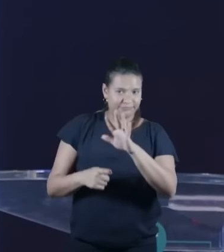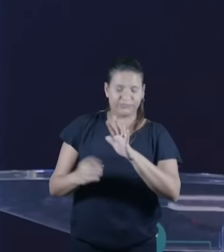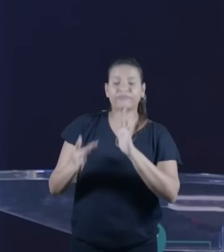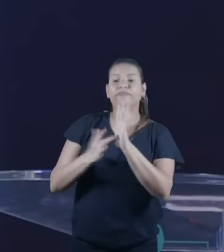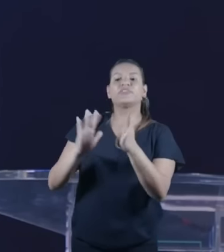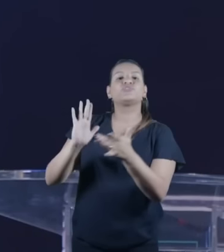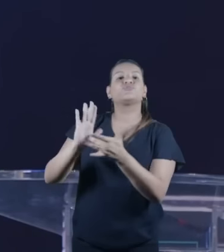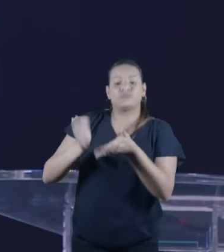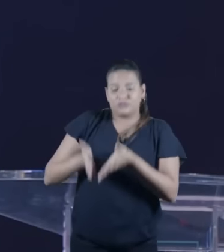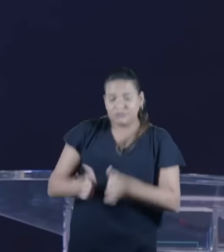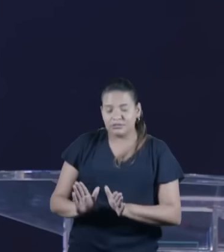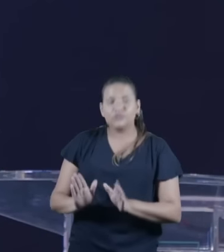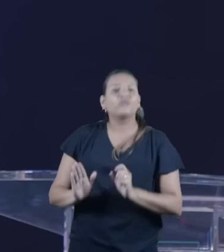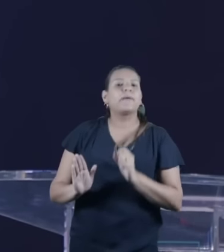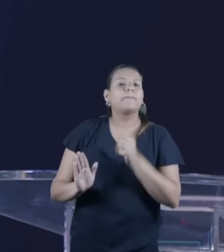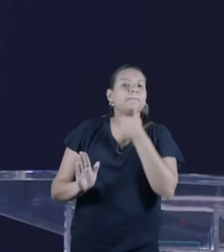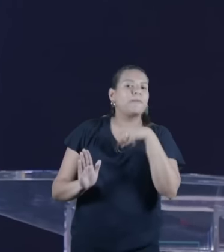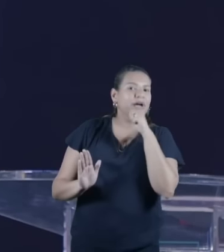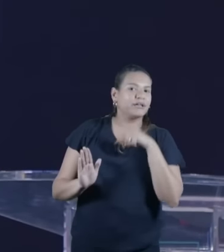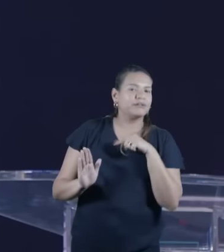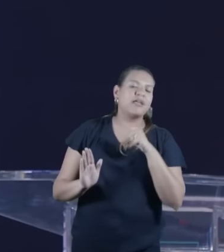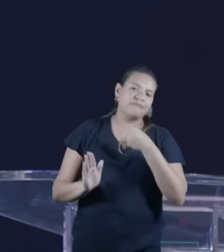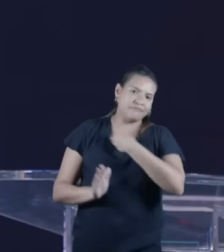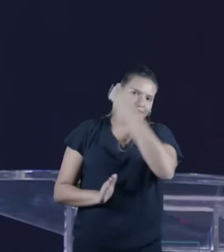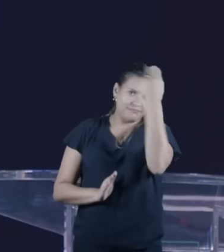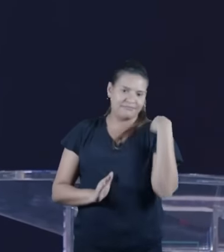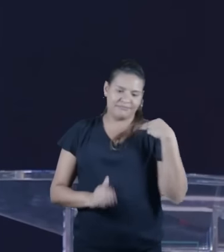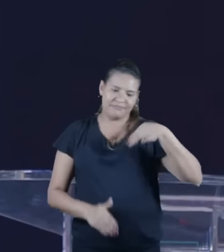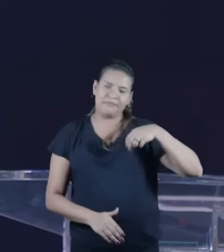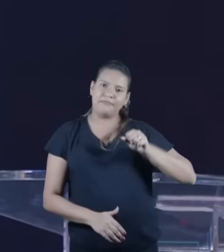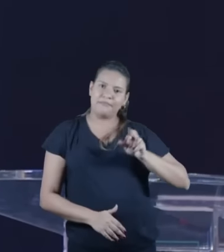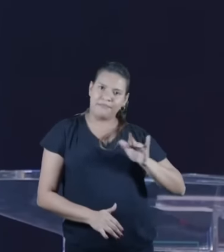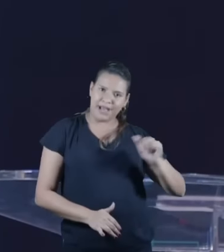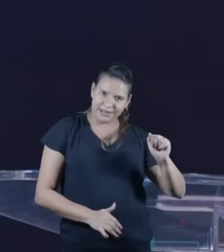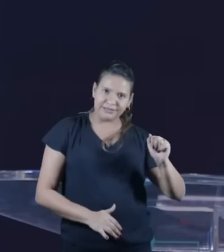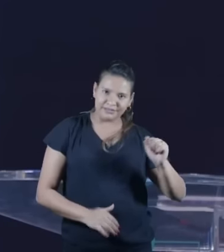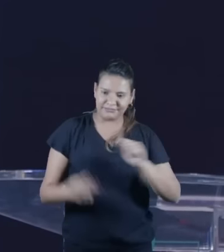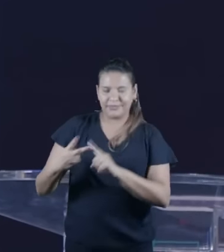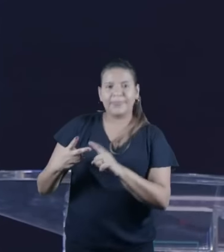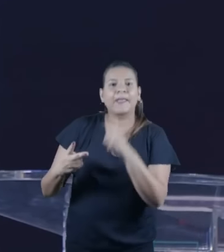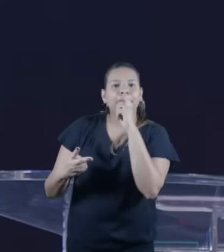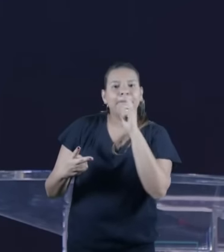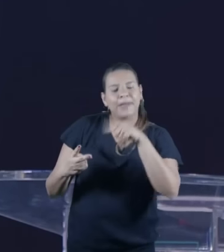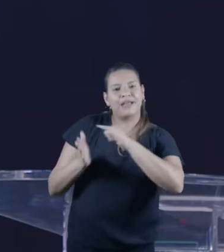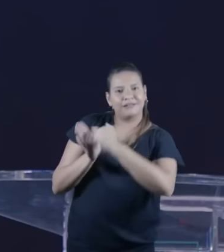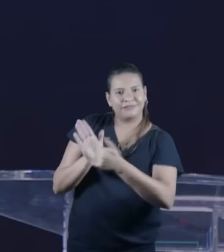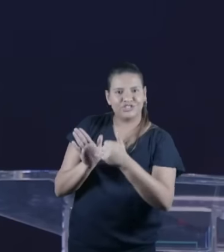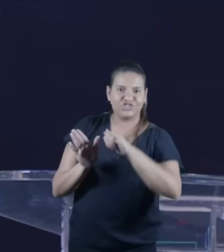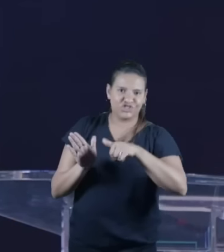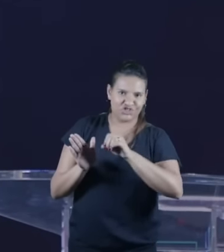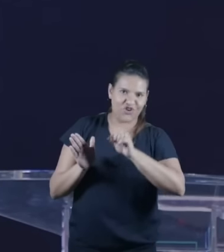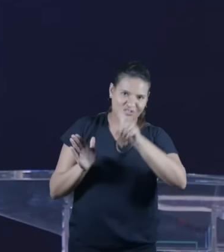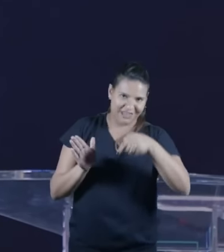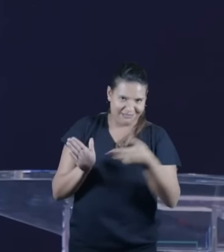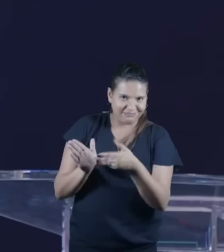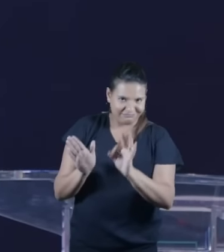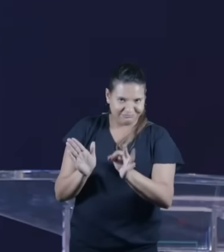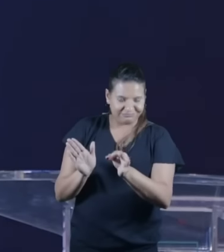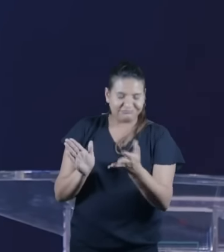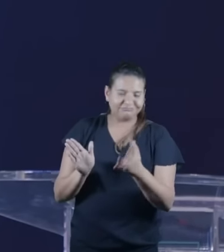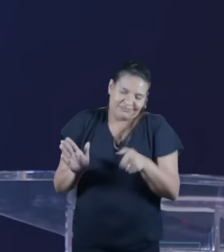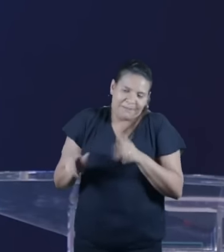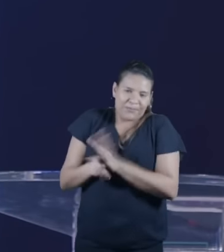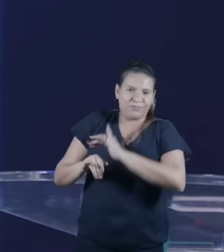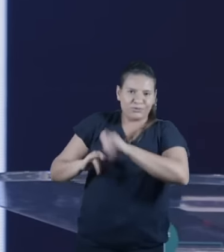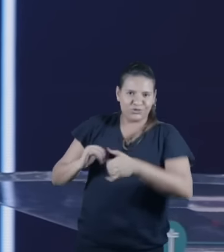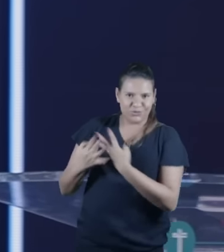Maria e José. Podem responder, pessoal. Tem duas mil pessoas, pelo menos a parte podem responder para